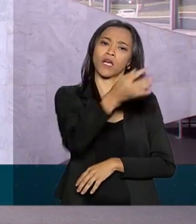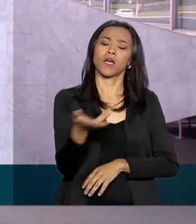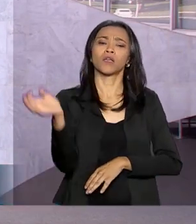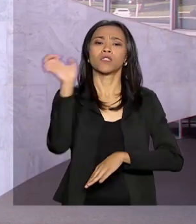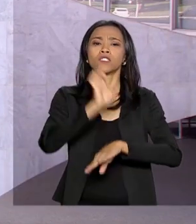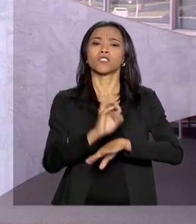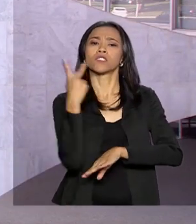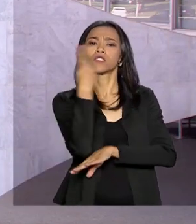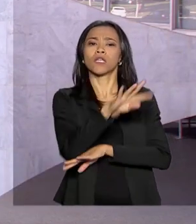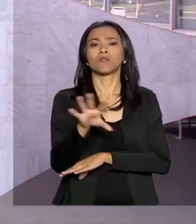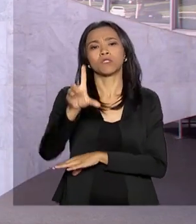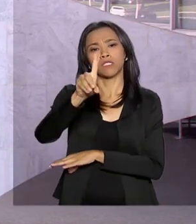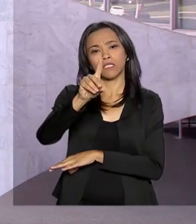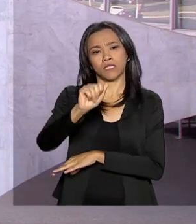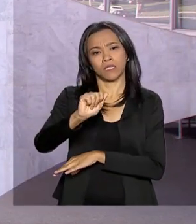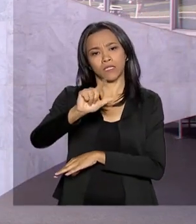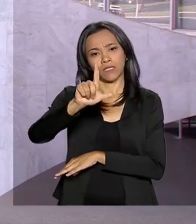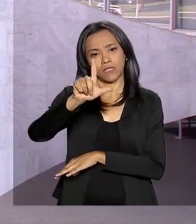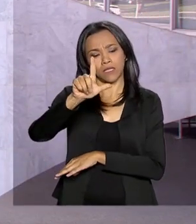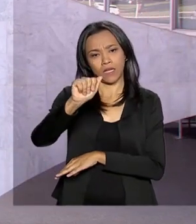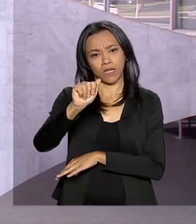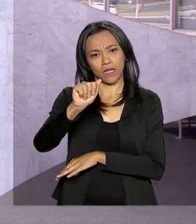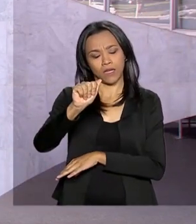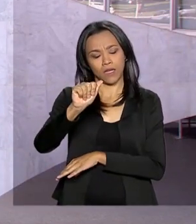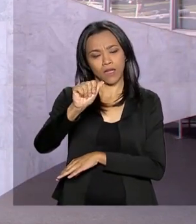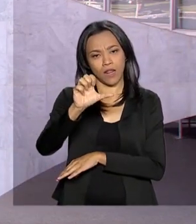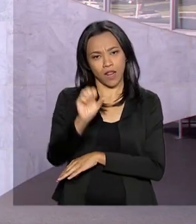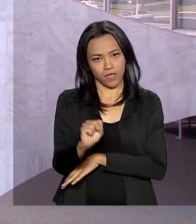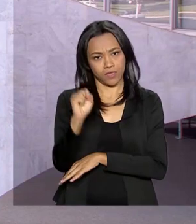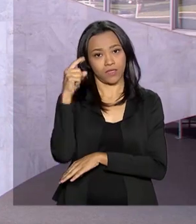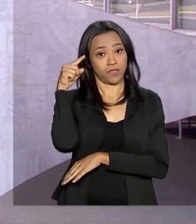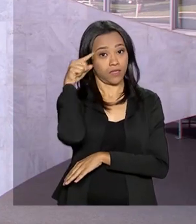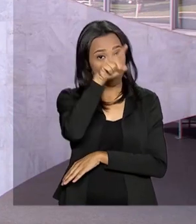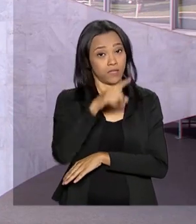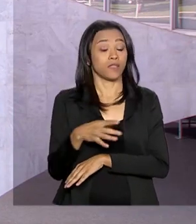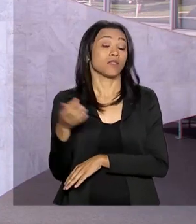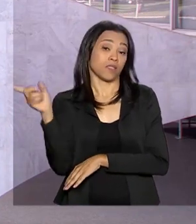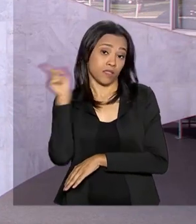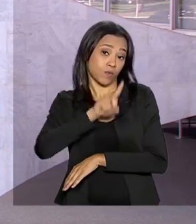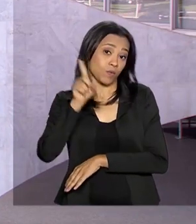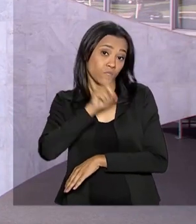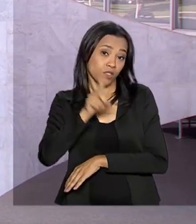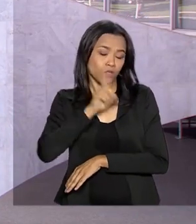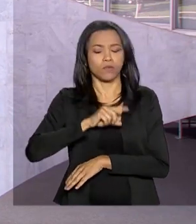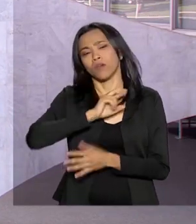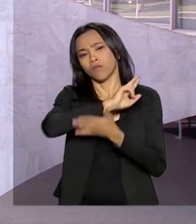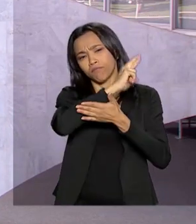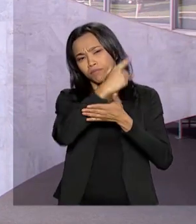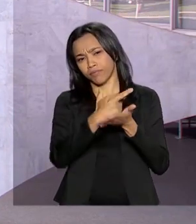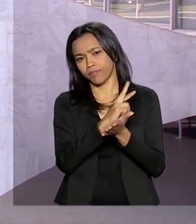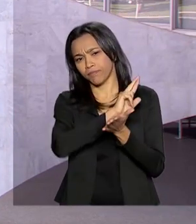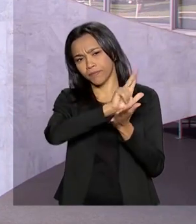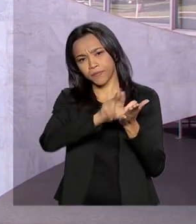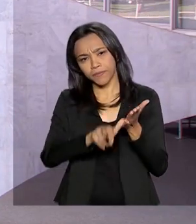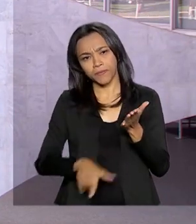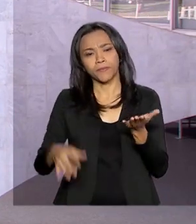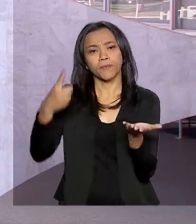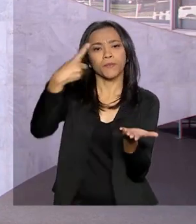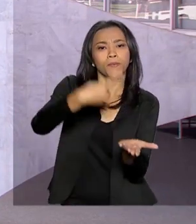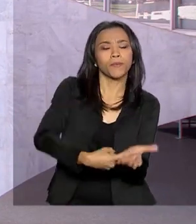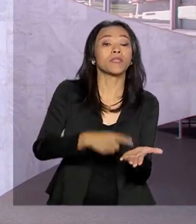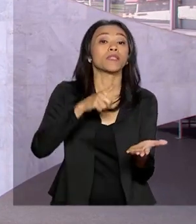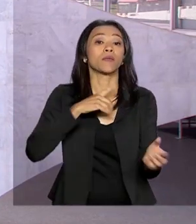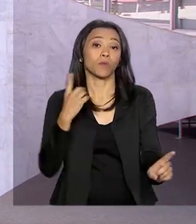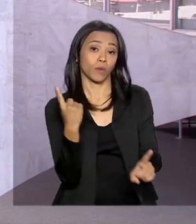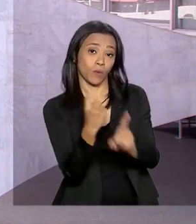estado do Texas, nos Estados Unidos. Entre os assuntos que ele tem lá, entre os compromissos na cidade, ele tem um encontro com